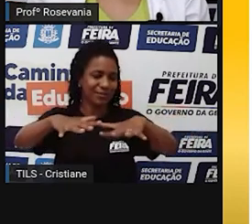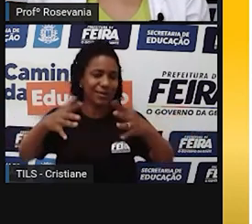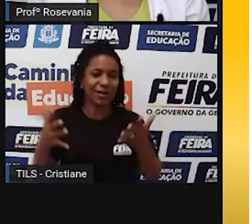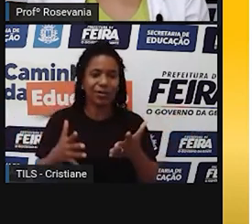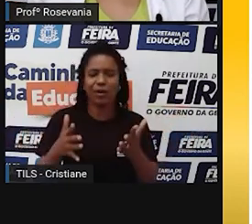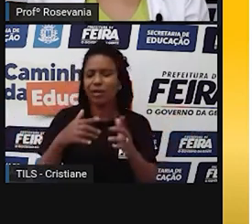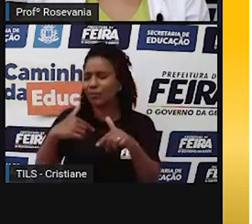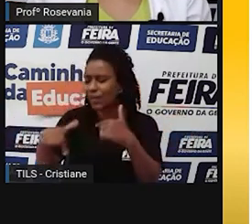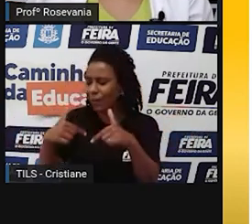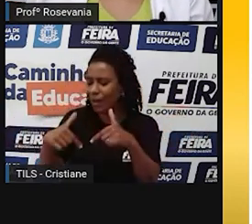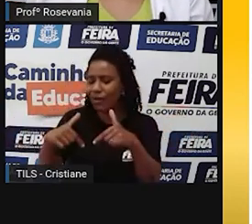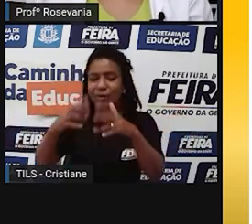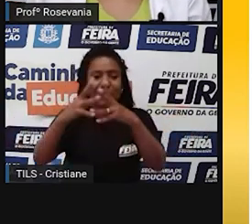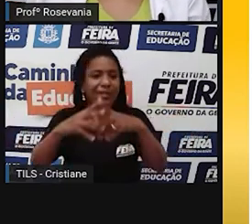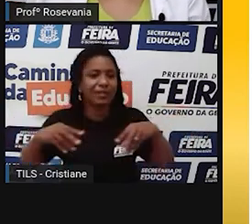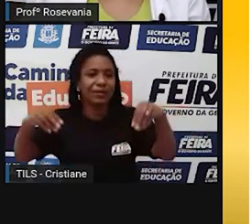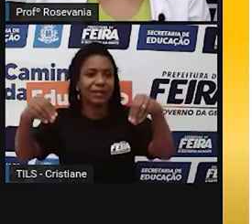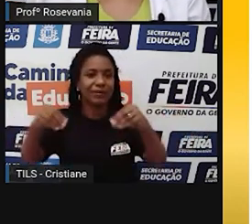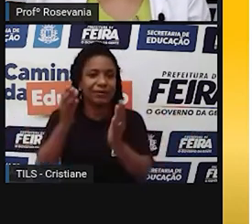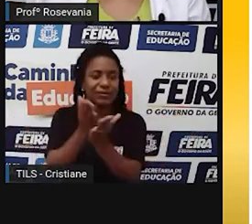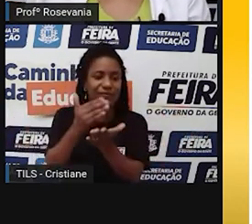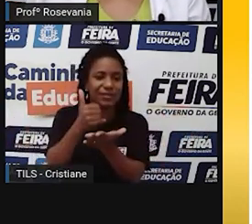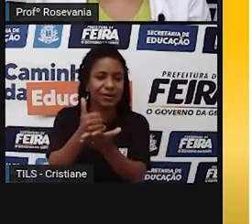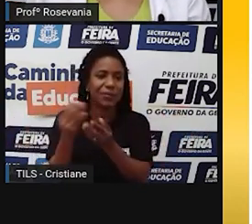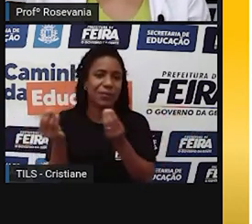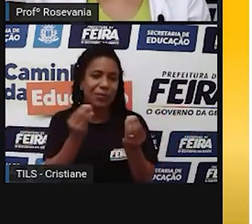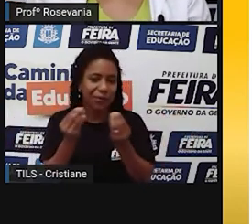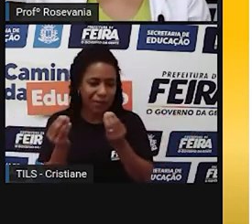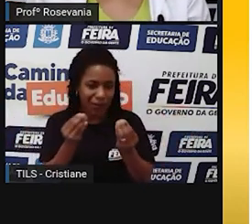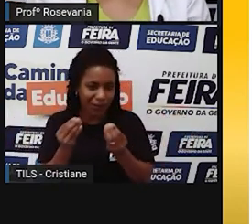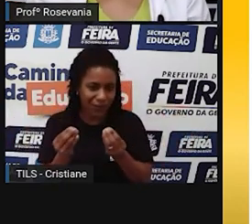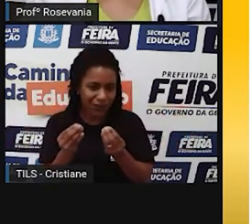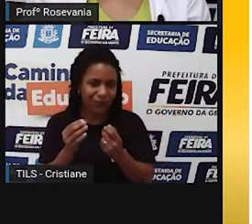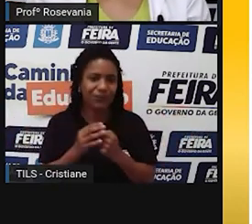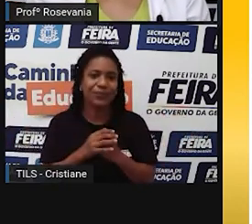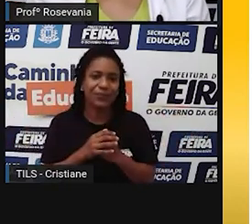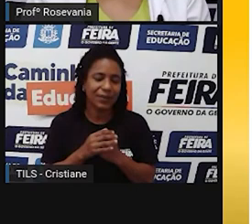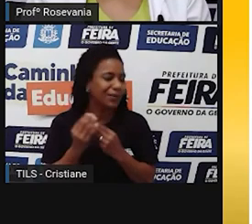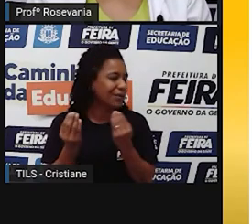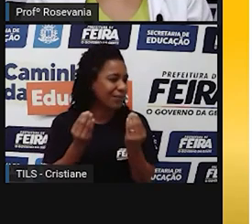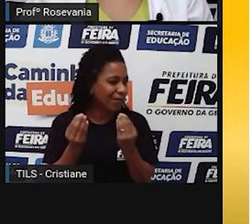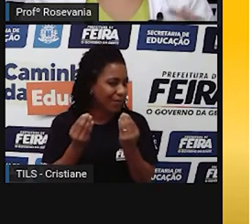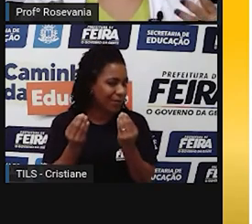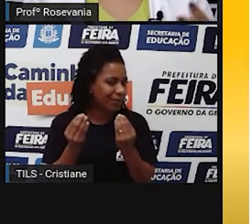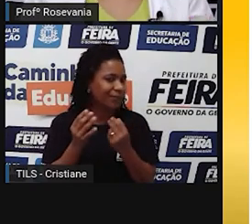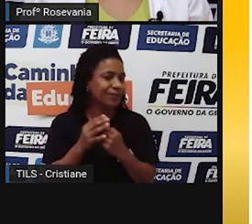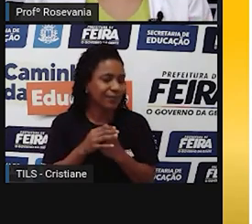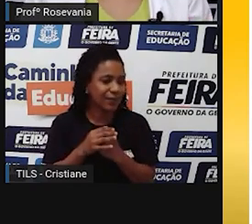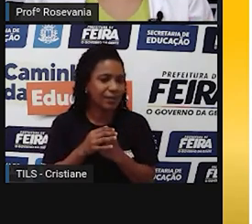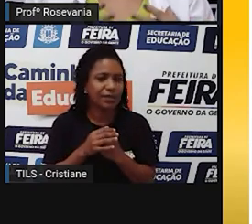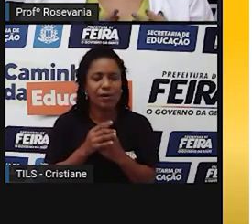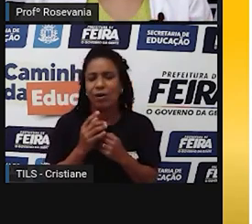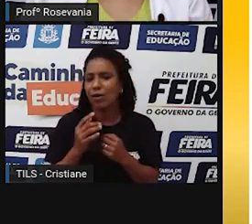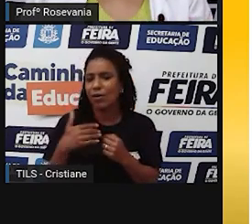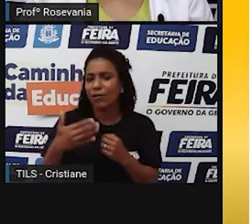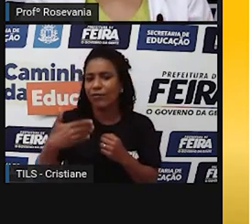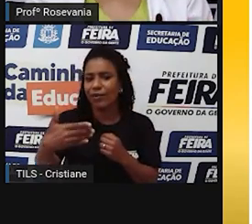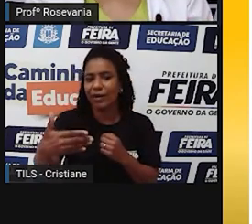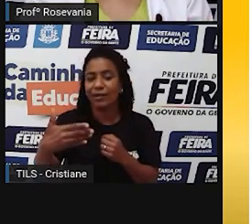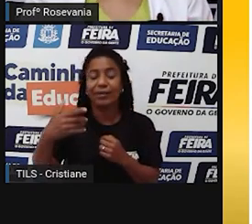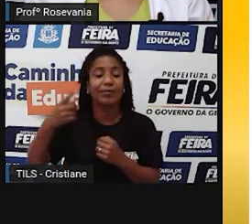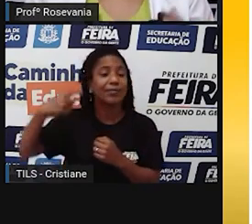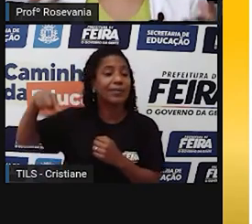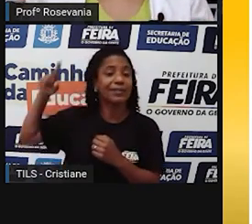do trabalho. Então, se a gente analisar essas consequências, essa divisão territorial do trabalho, por exemplo, o Brasil